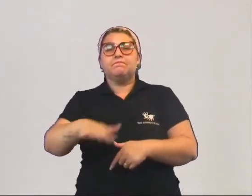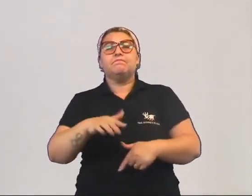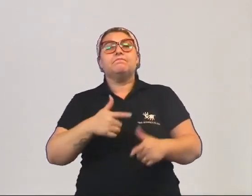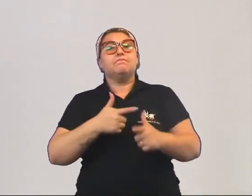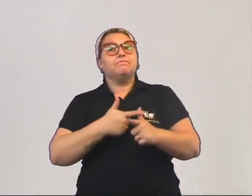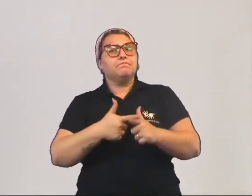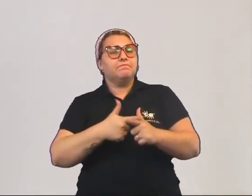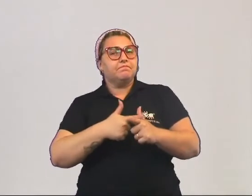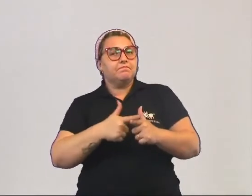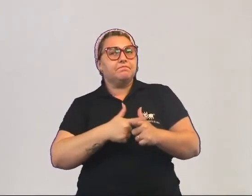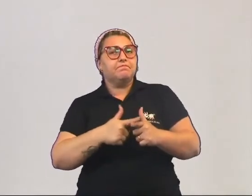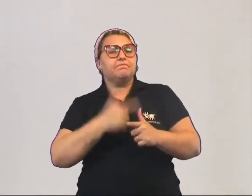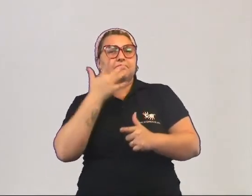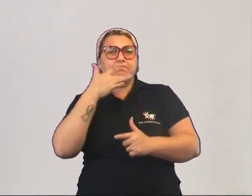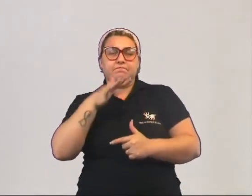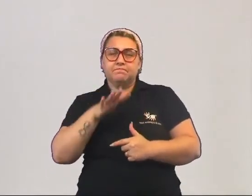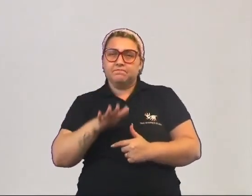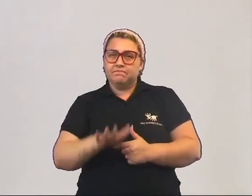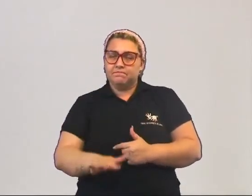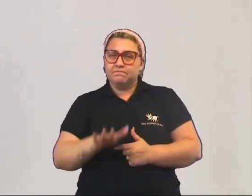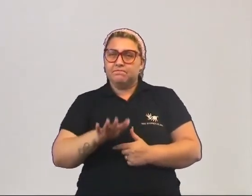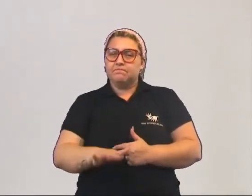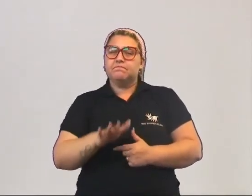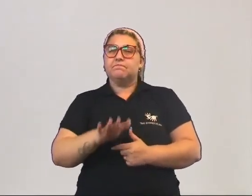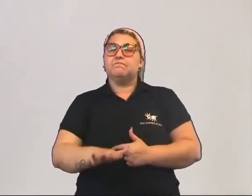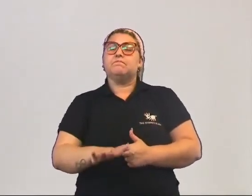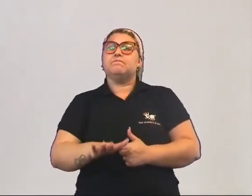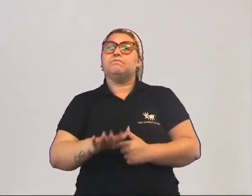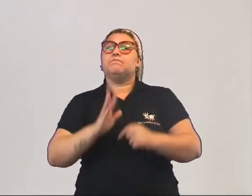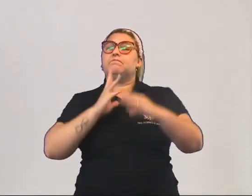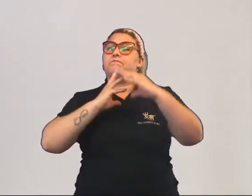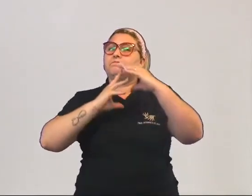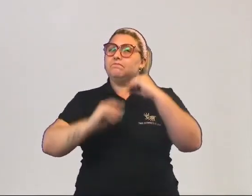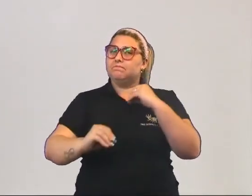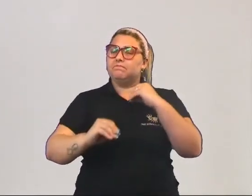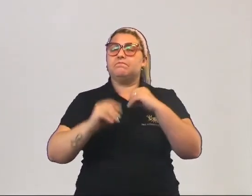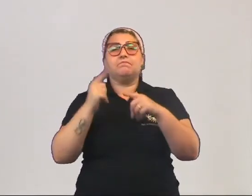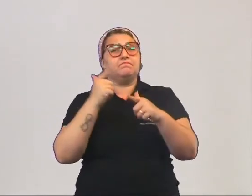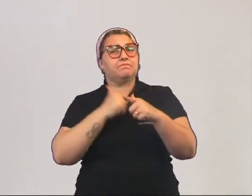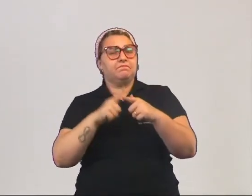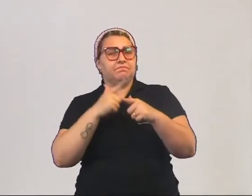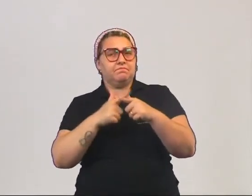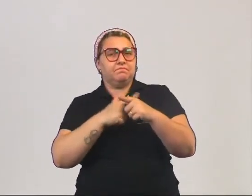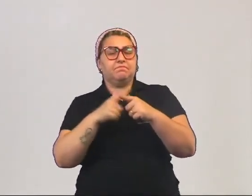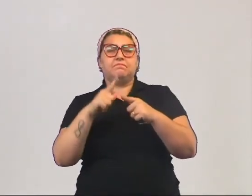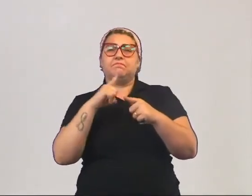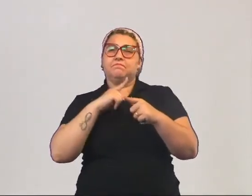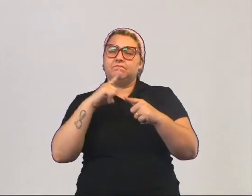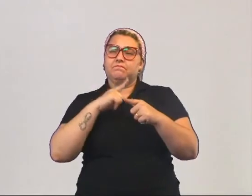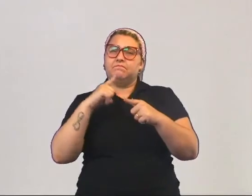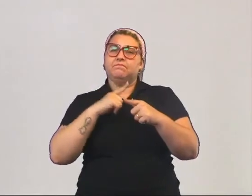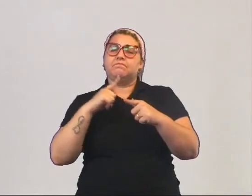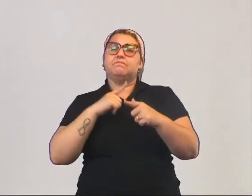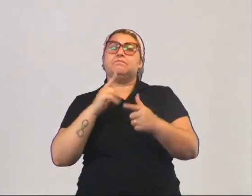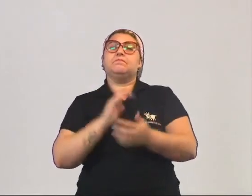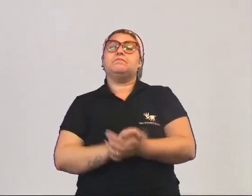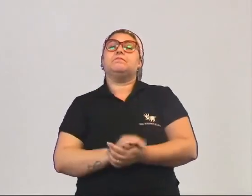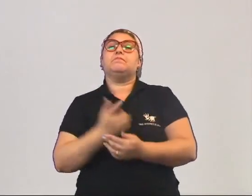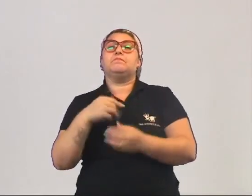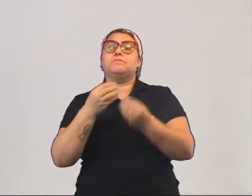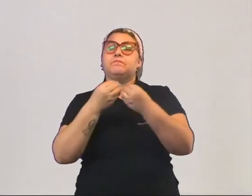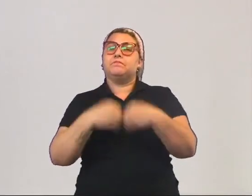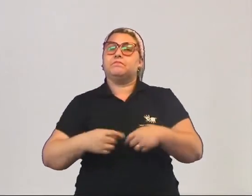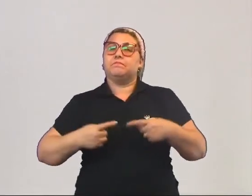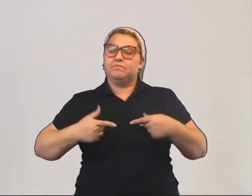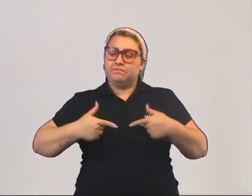a questão da criança, as crianças refugiadas, o problema que se enfrenta por causa delas, elas são mais afetadas